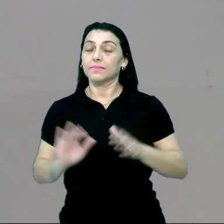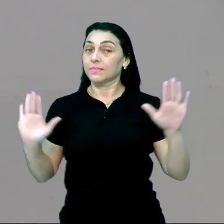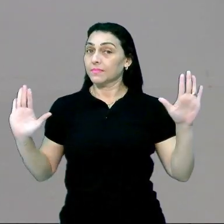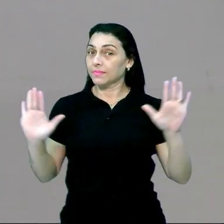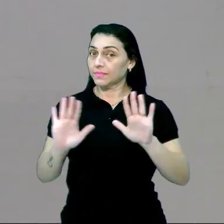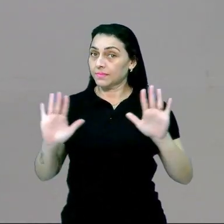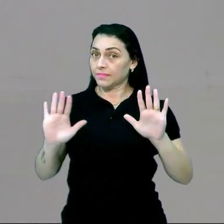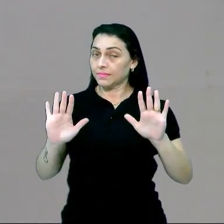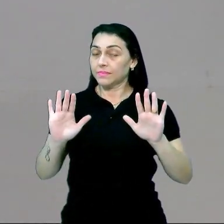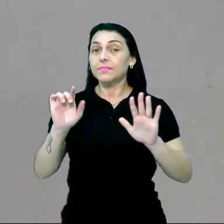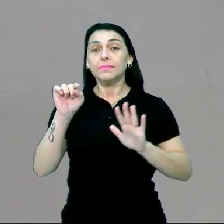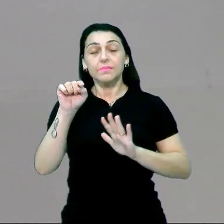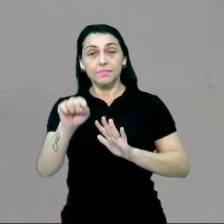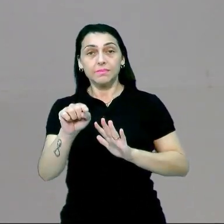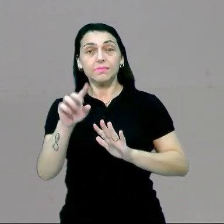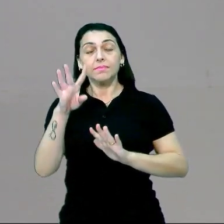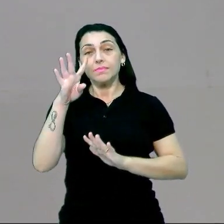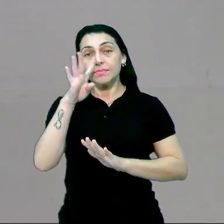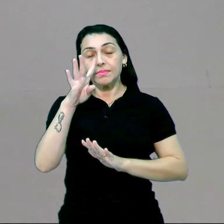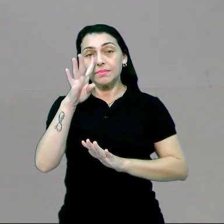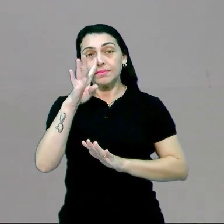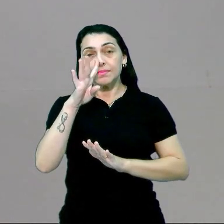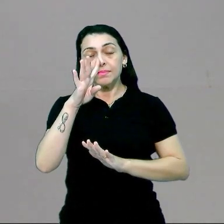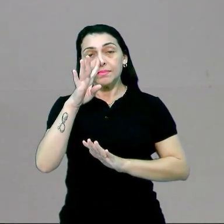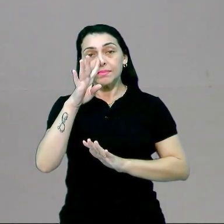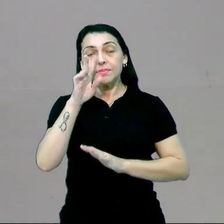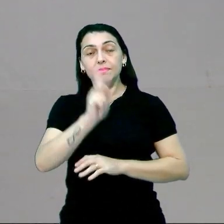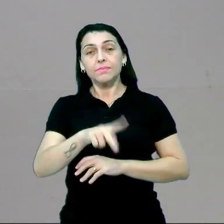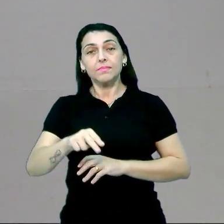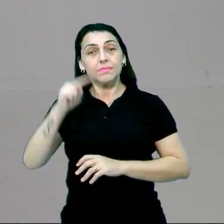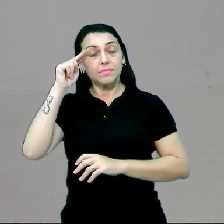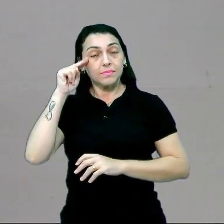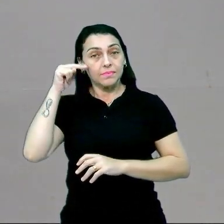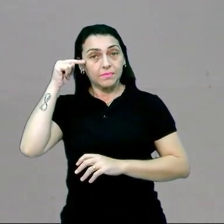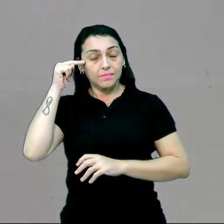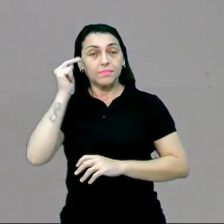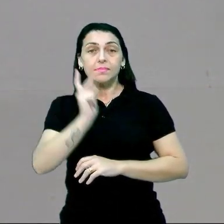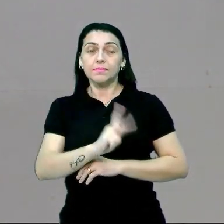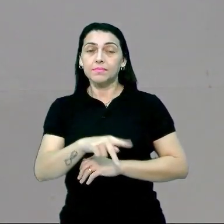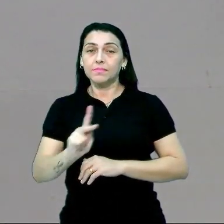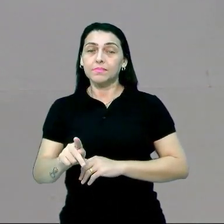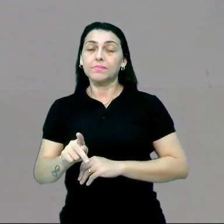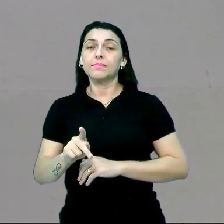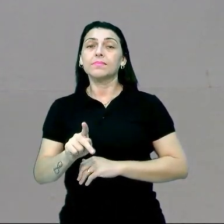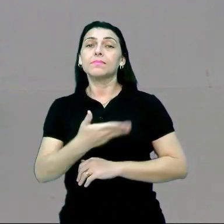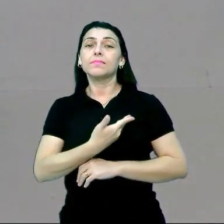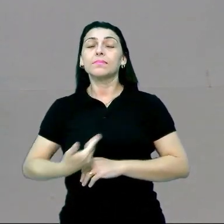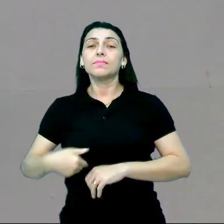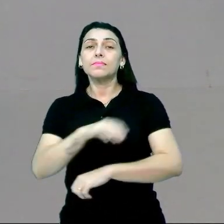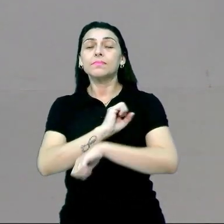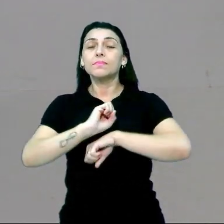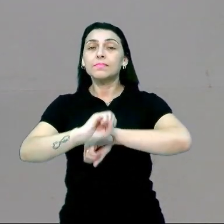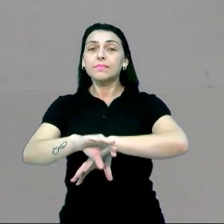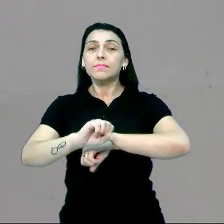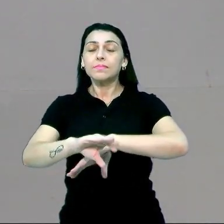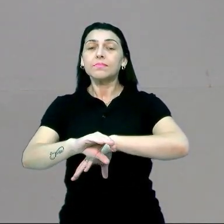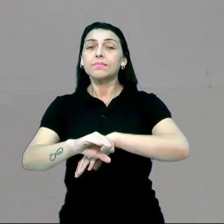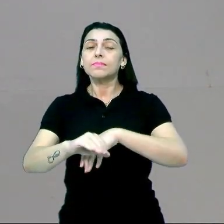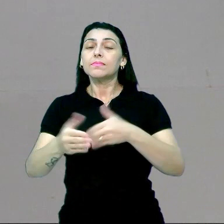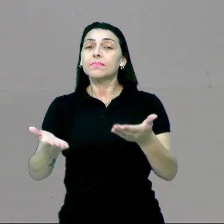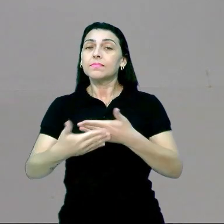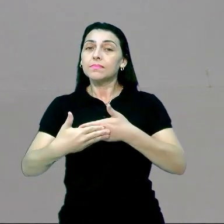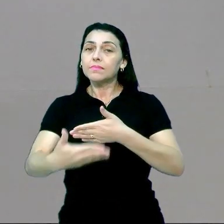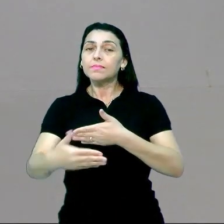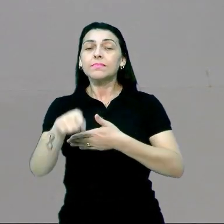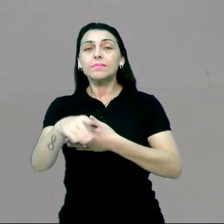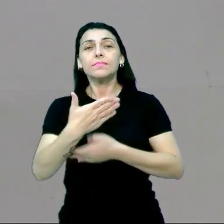Olá para você que está me assistindo. Eu sou o professor Ney Araújo, professor da Rede Pública de Ensino e a partir